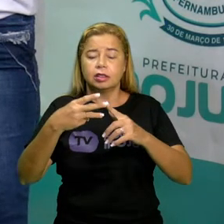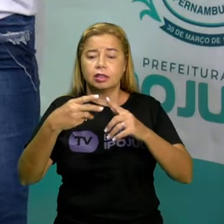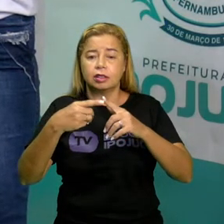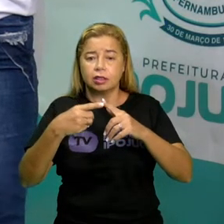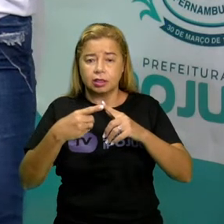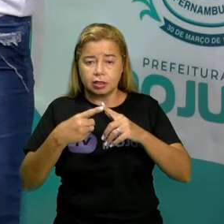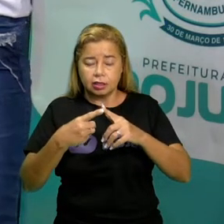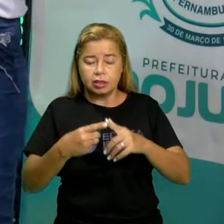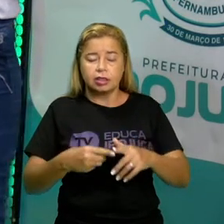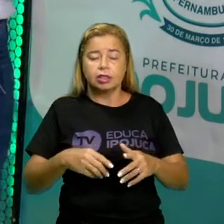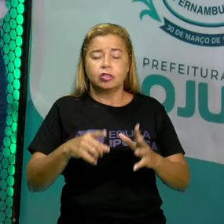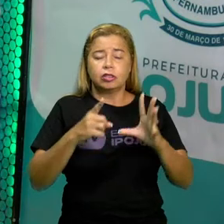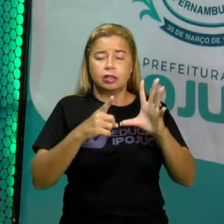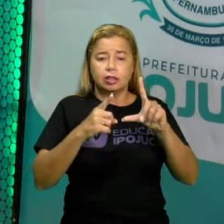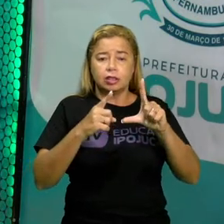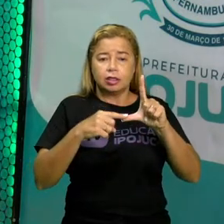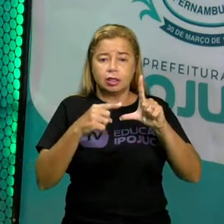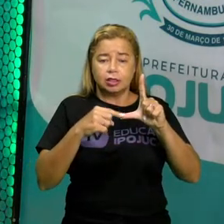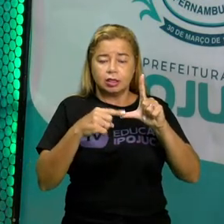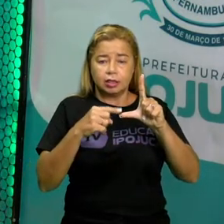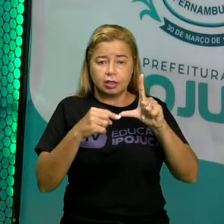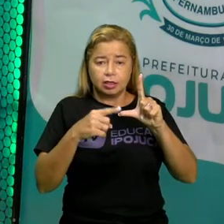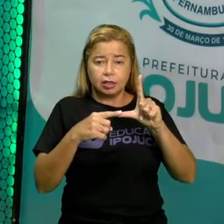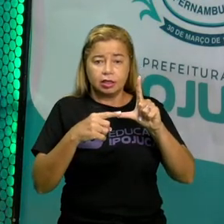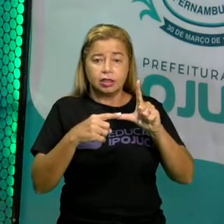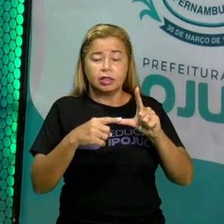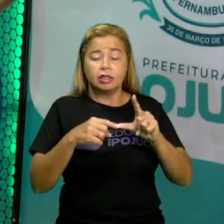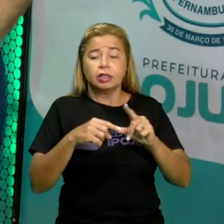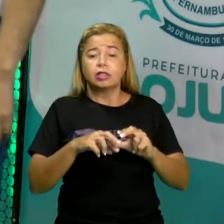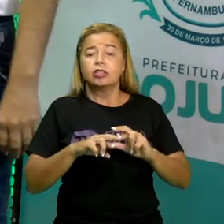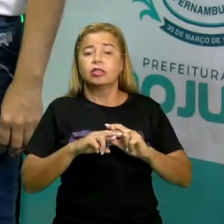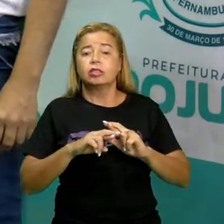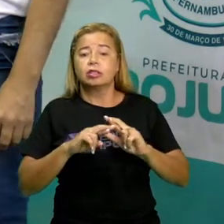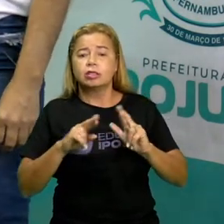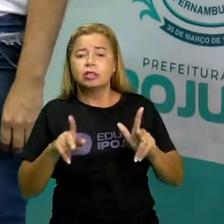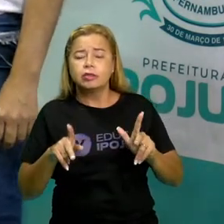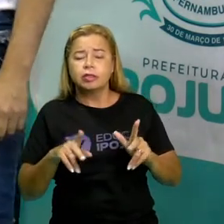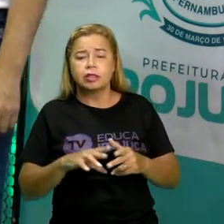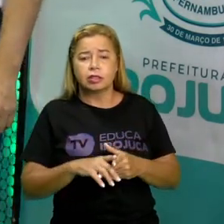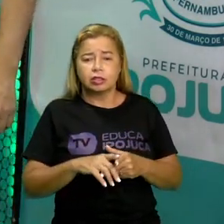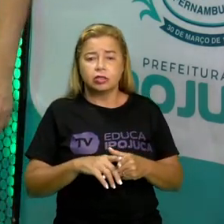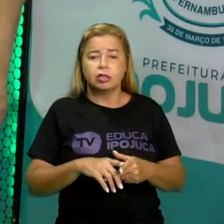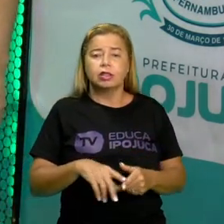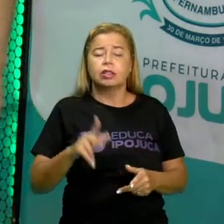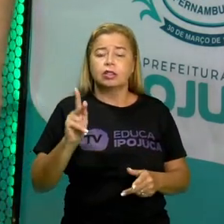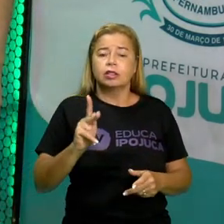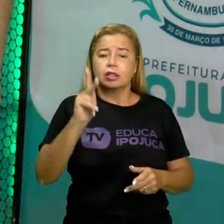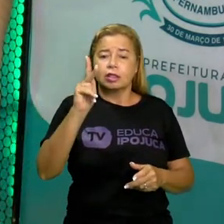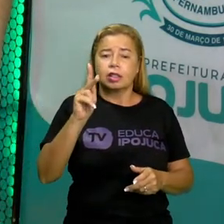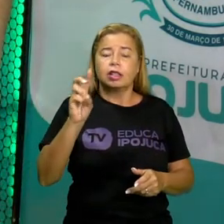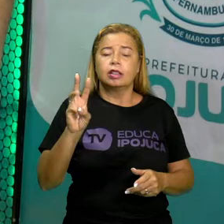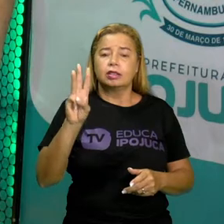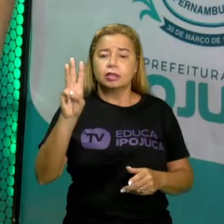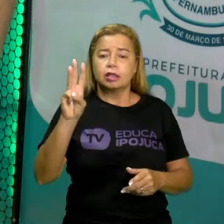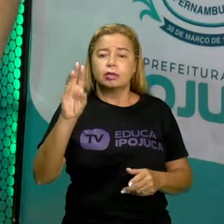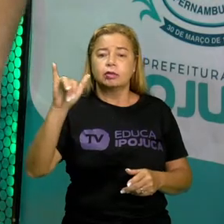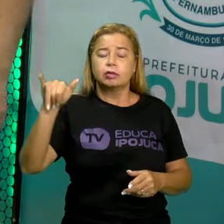certo, crianças? Que são o K, o W e o Y. Ok?